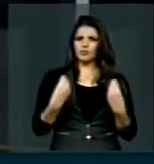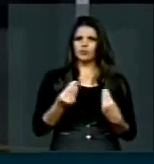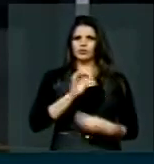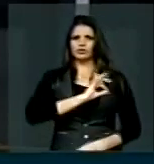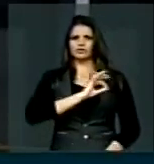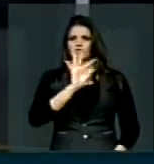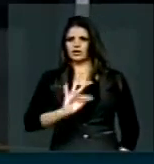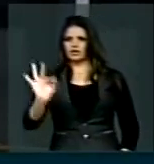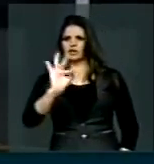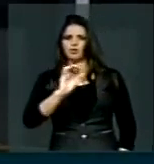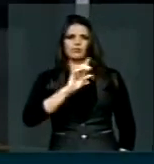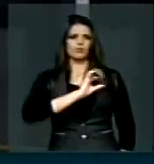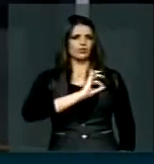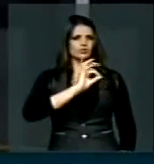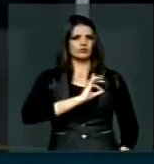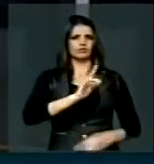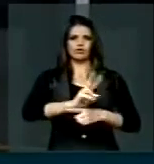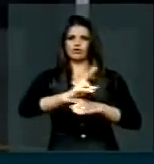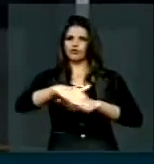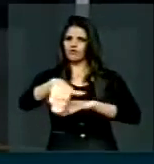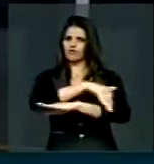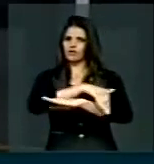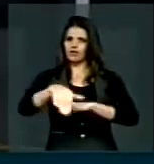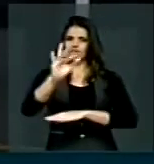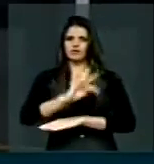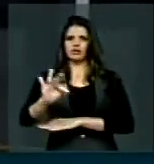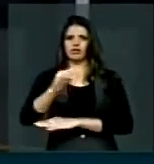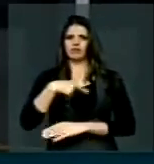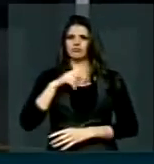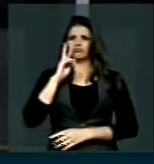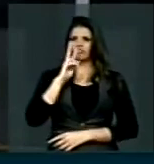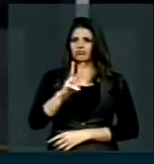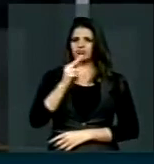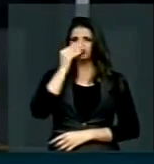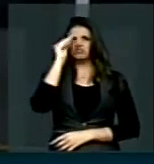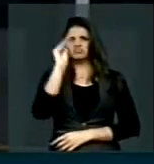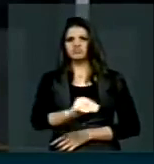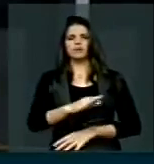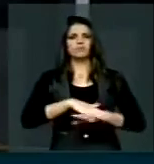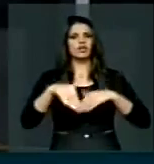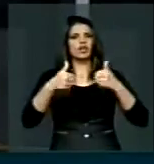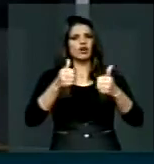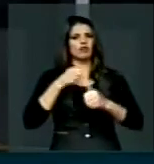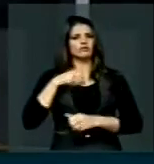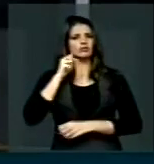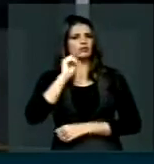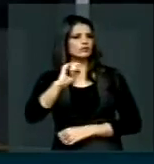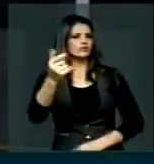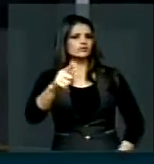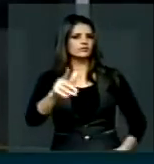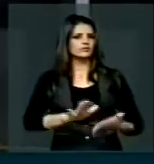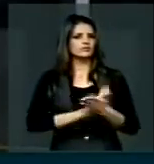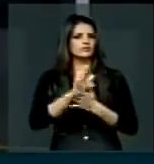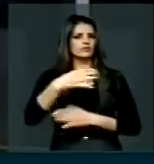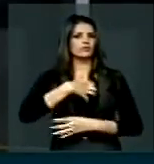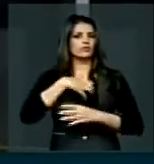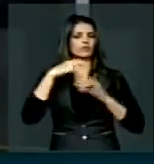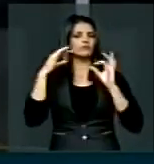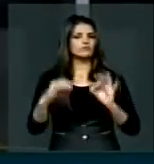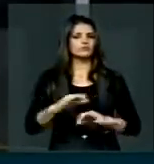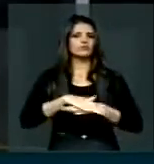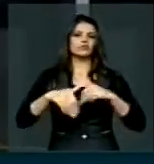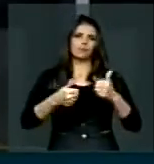Federal, nenhum interesse de organizar, de melhorar, de aprimorar, de dar condições à